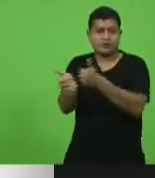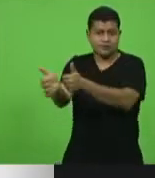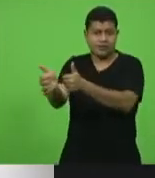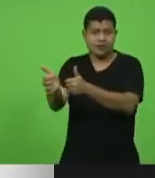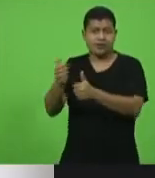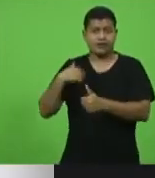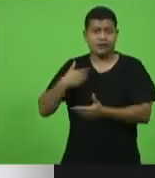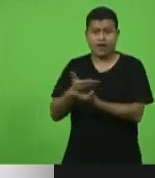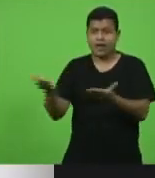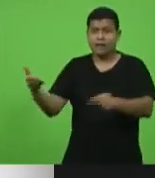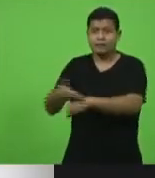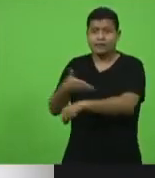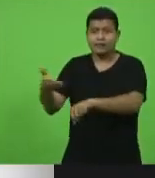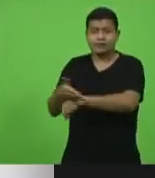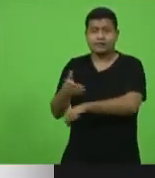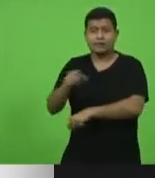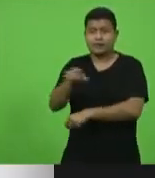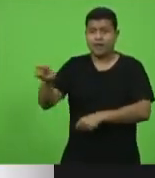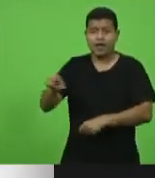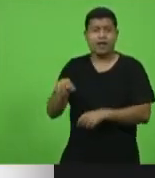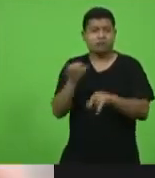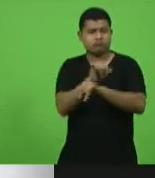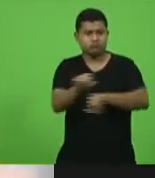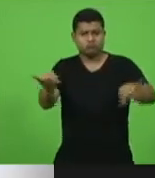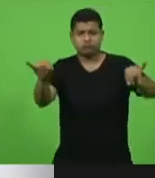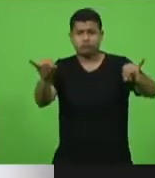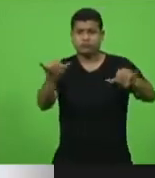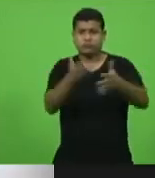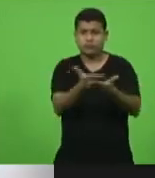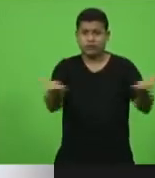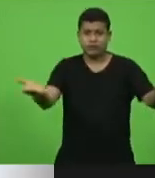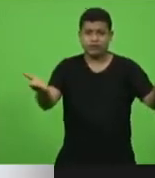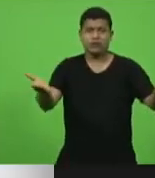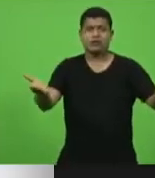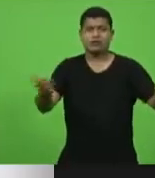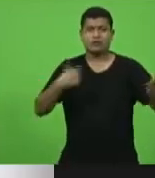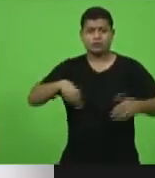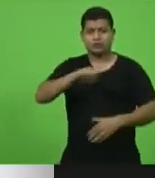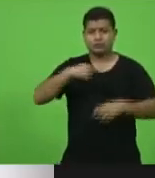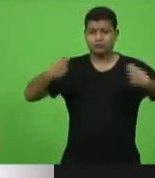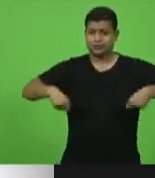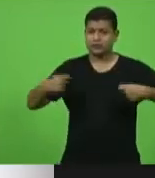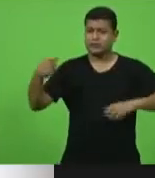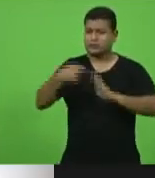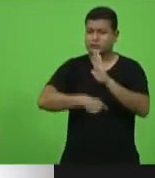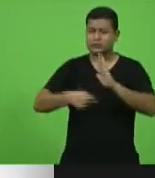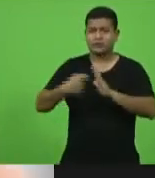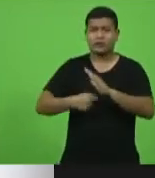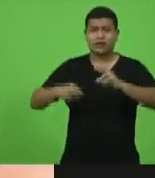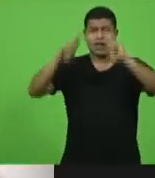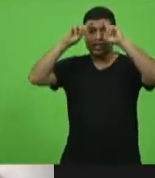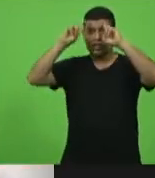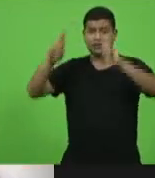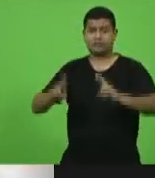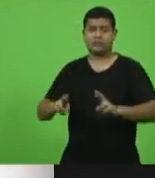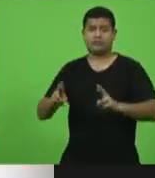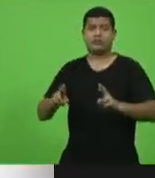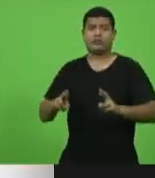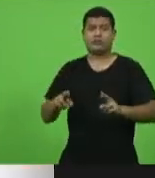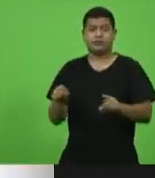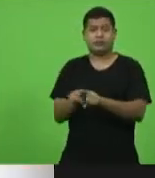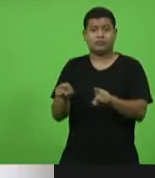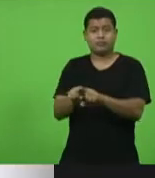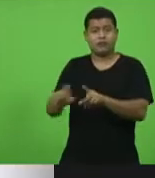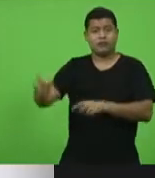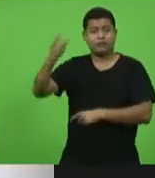estão dizendo aos cristãos e cristãs, precisamos lutar por respeito e por uma cultura de